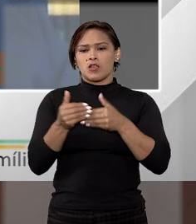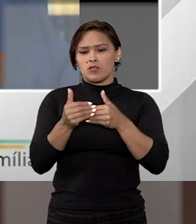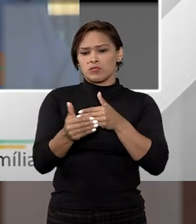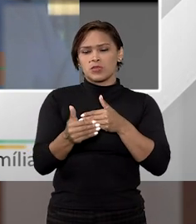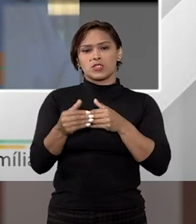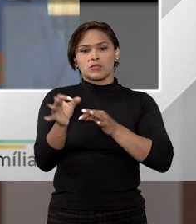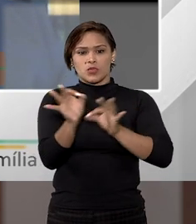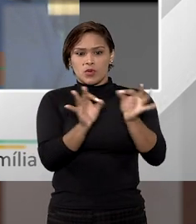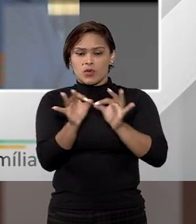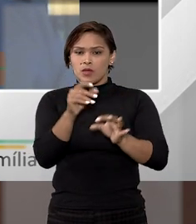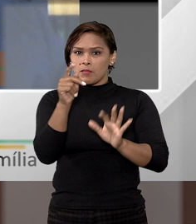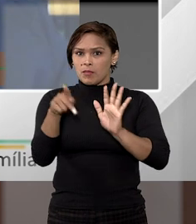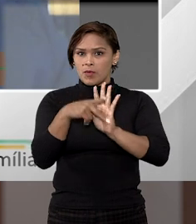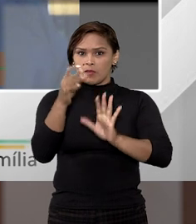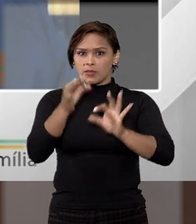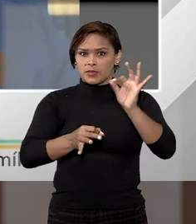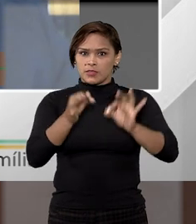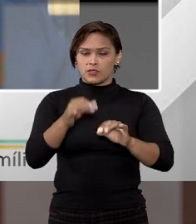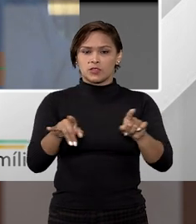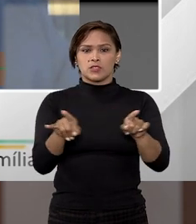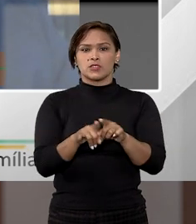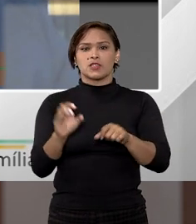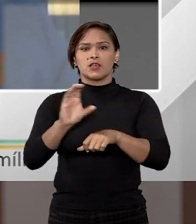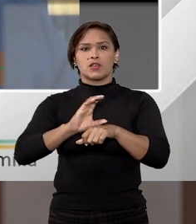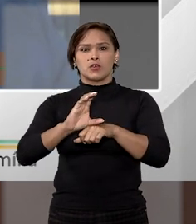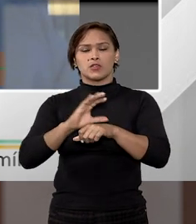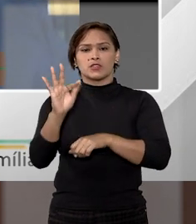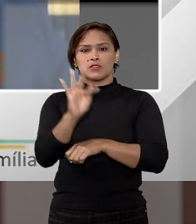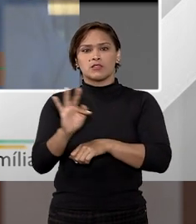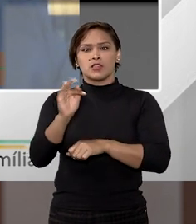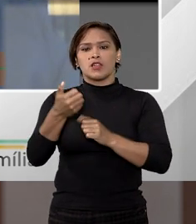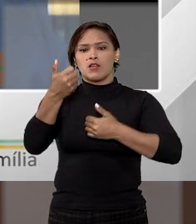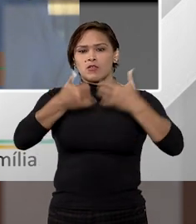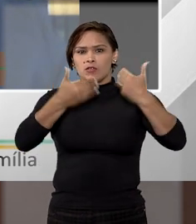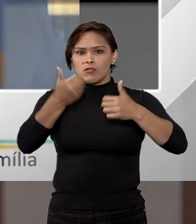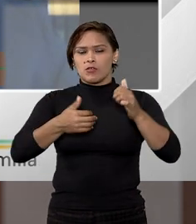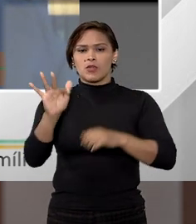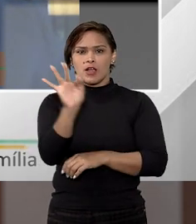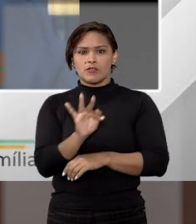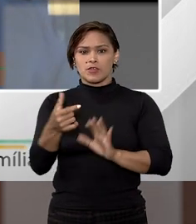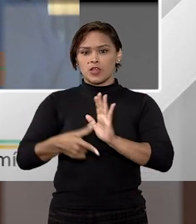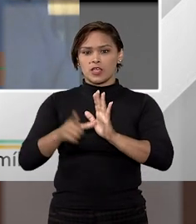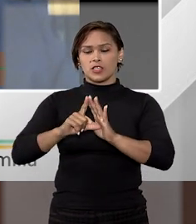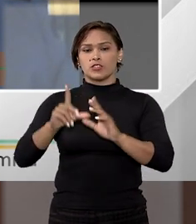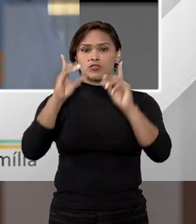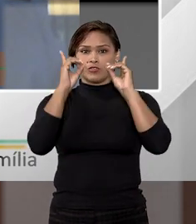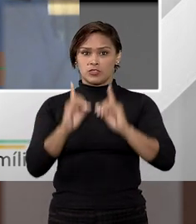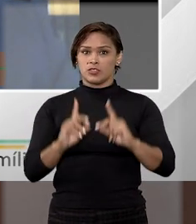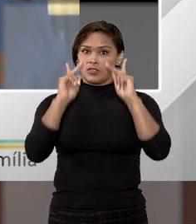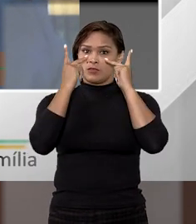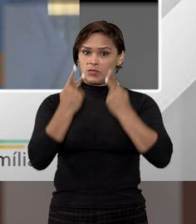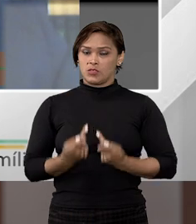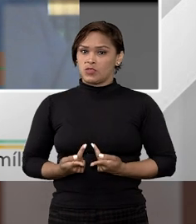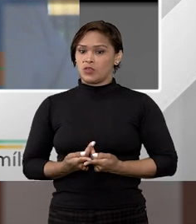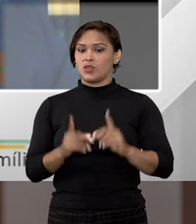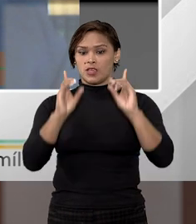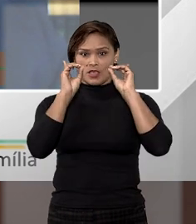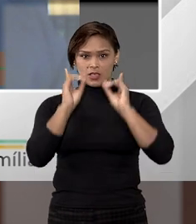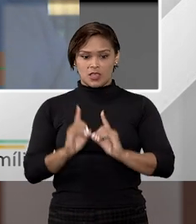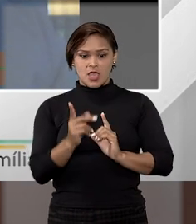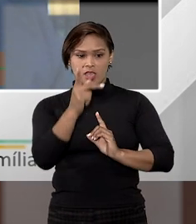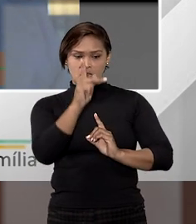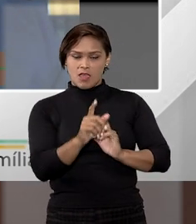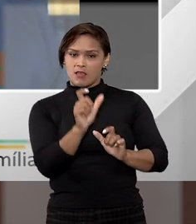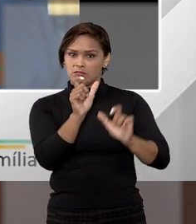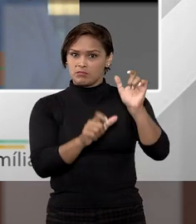princípios do nosso ordenamento jurídico. A Constituição Federal, ela traz como fundamento da República, antes de tudo, a dignidade da pessoa humana e a dignidade da